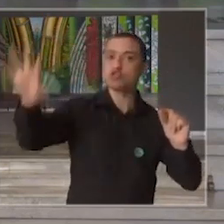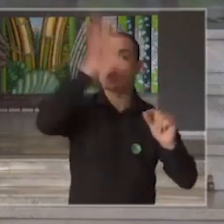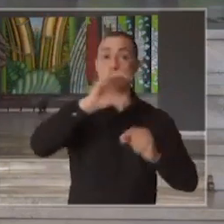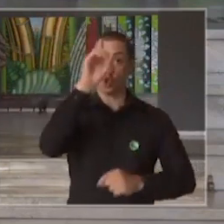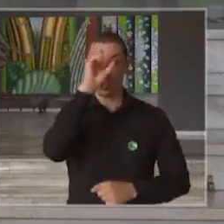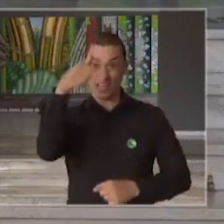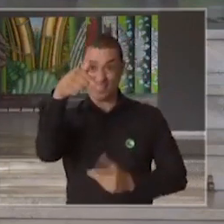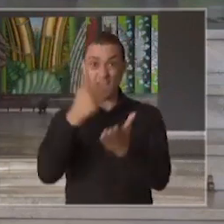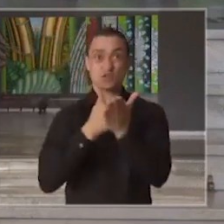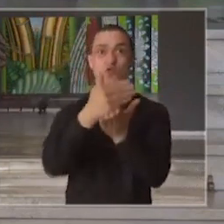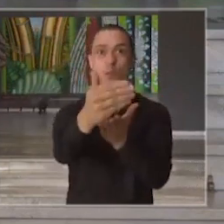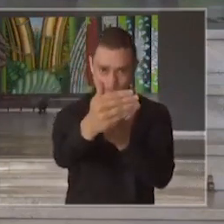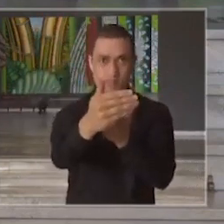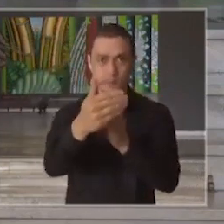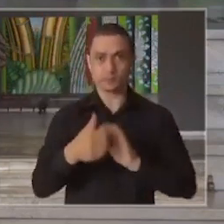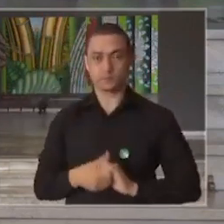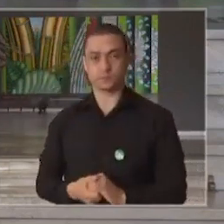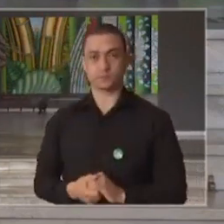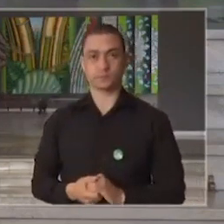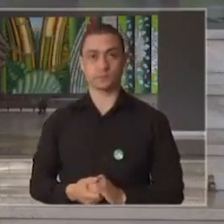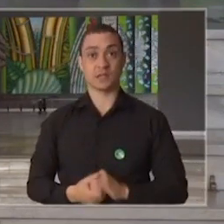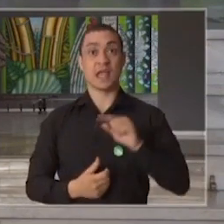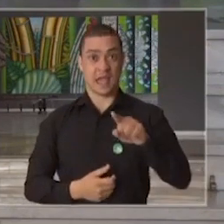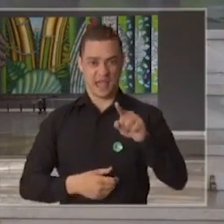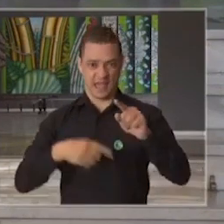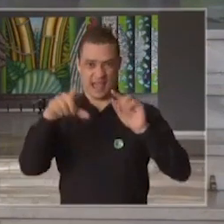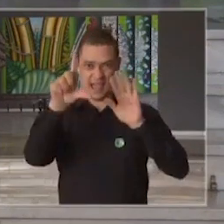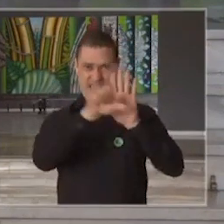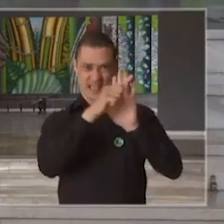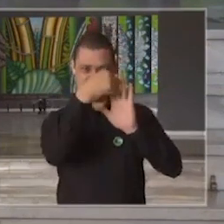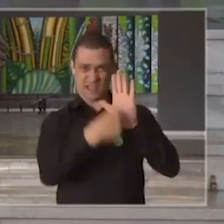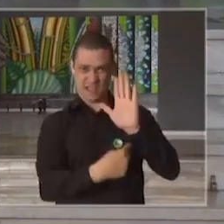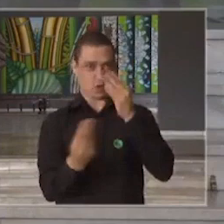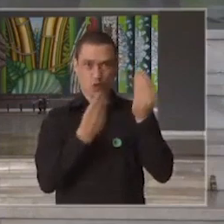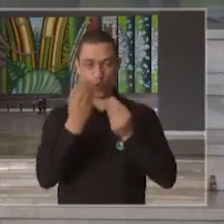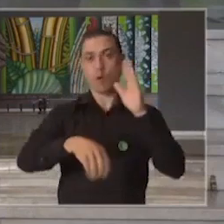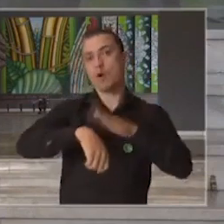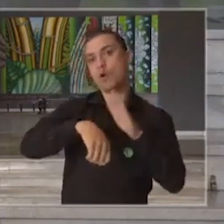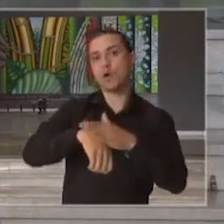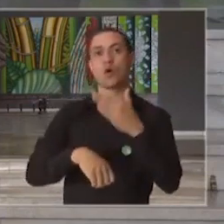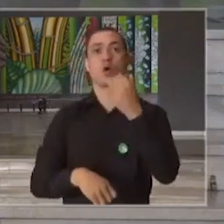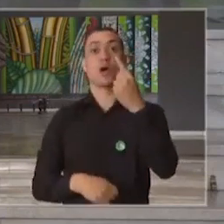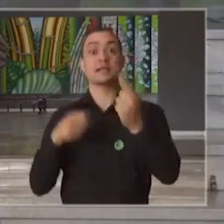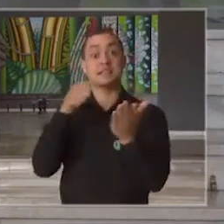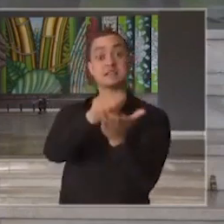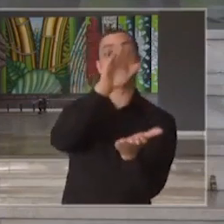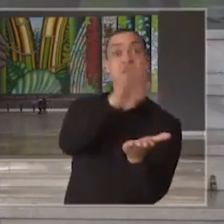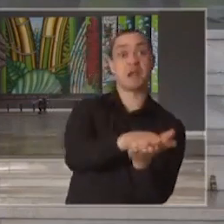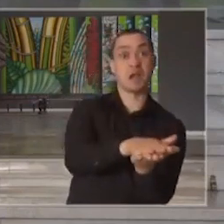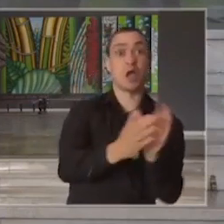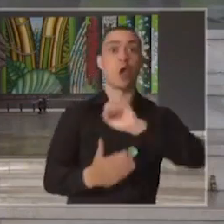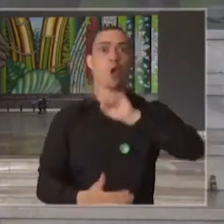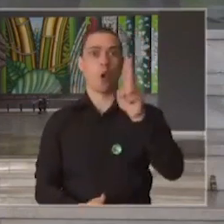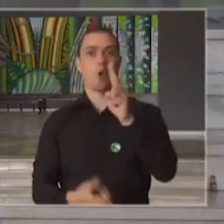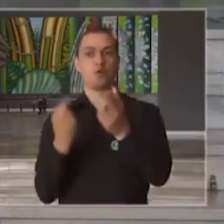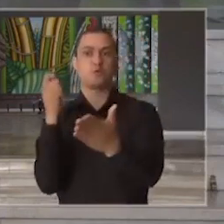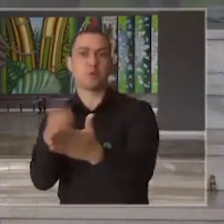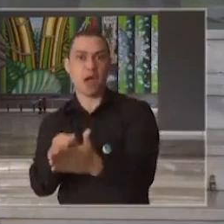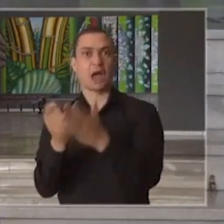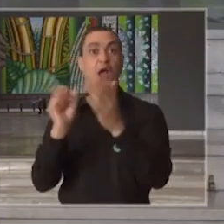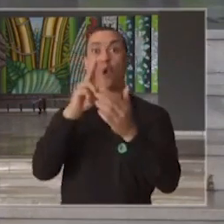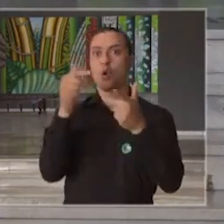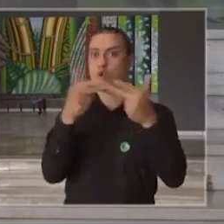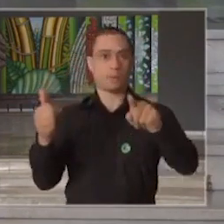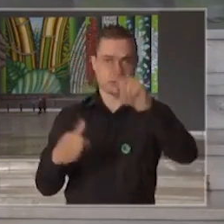dia 7 de maio. A regulamentação sobre eventuais punições aos que desobedecerem essa